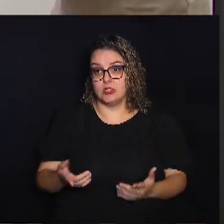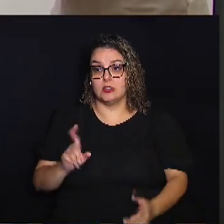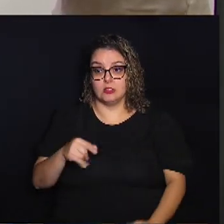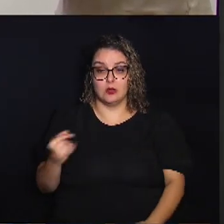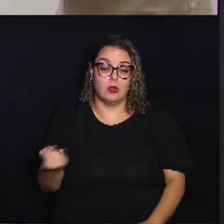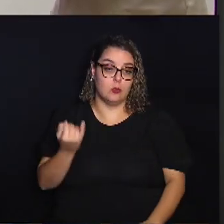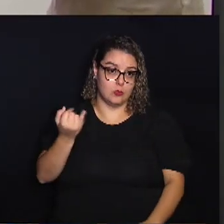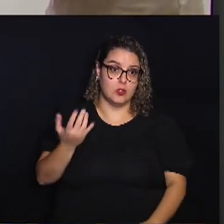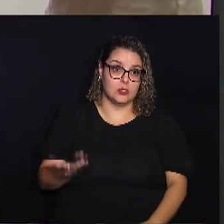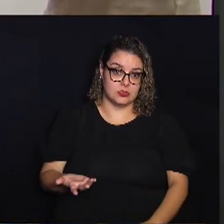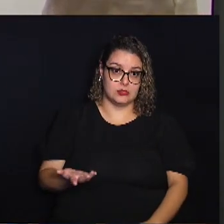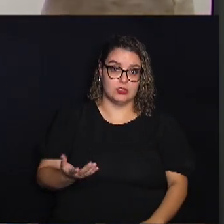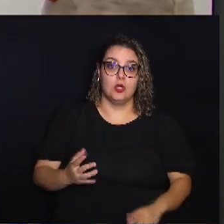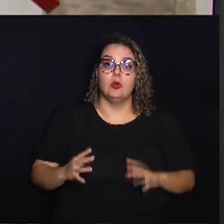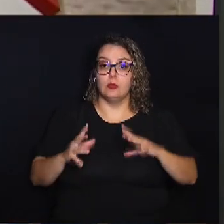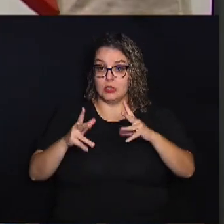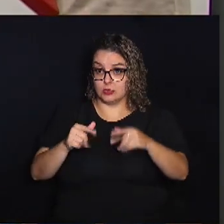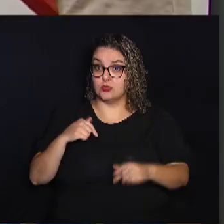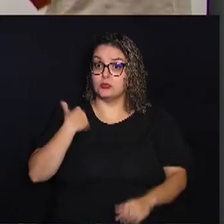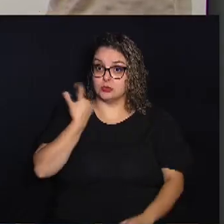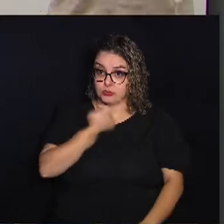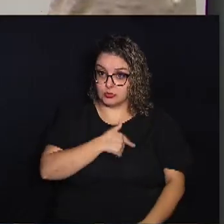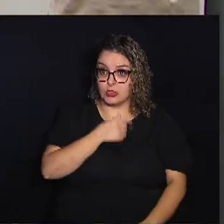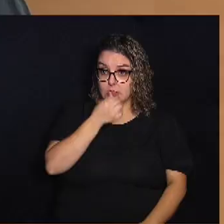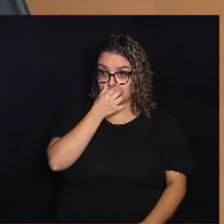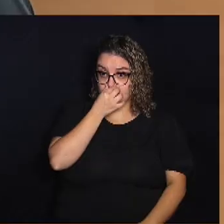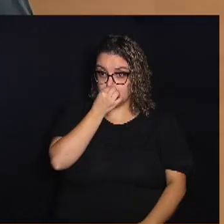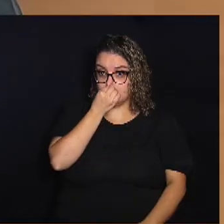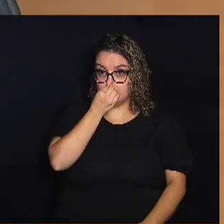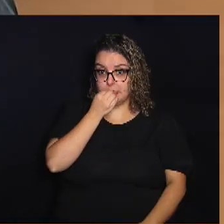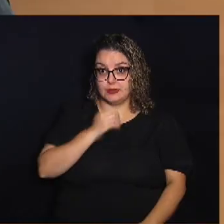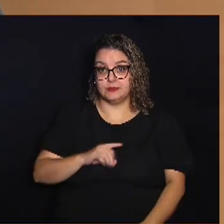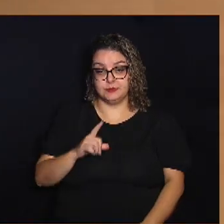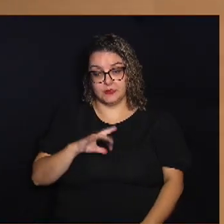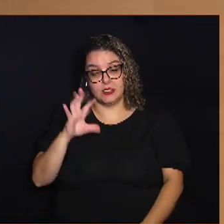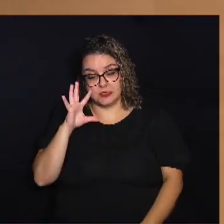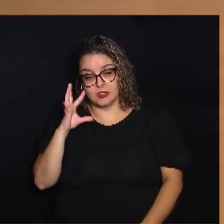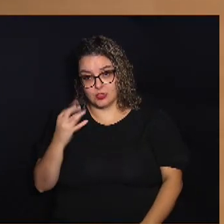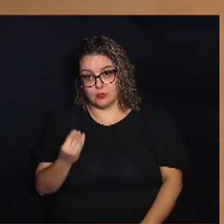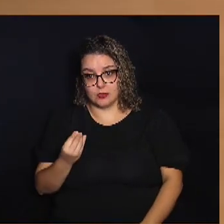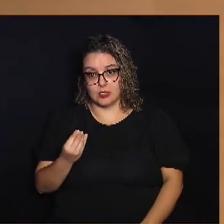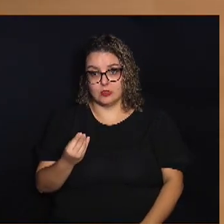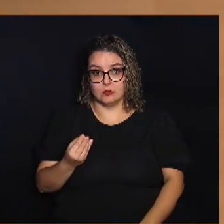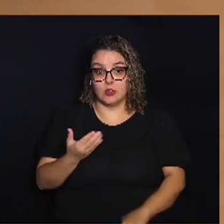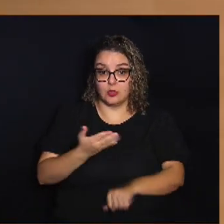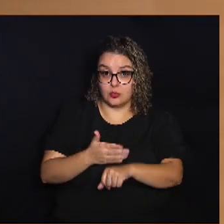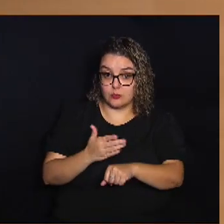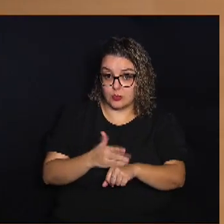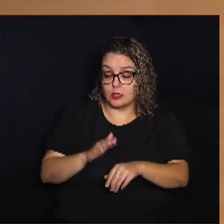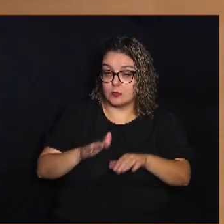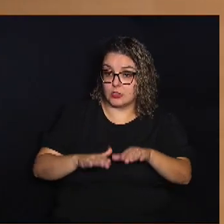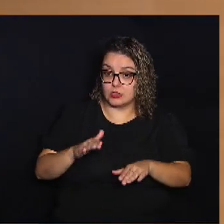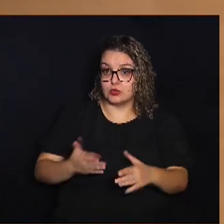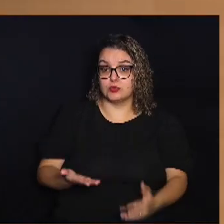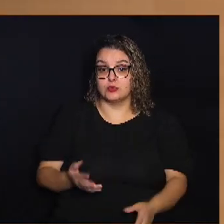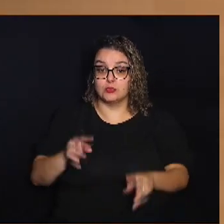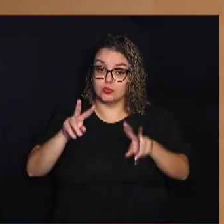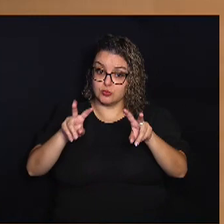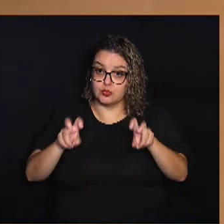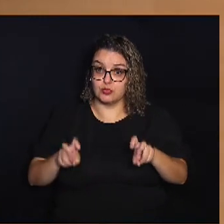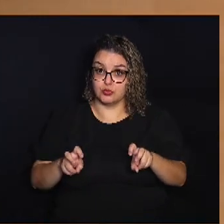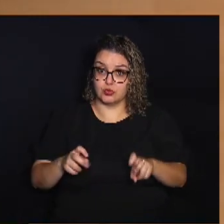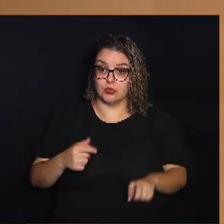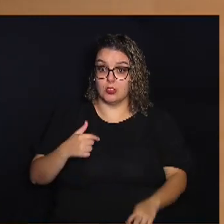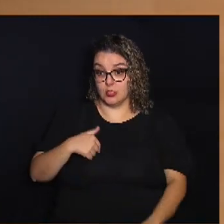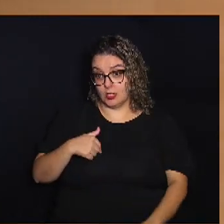importante Para todos nós Nos apropriarmos E trazer para a prática Muitas vezes Um assunto Que eu